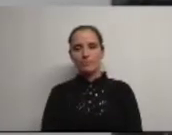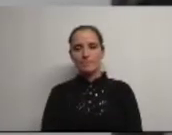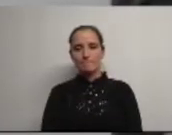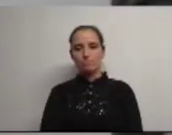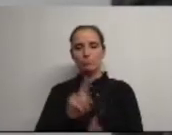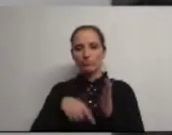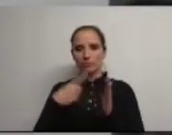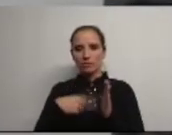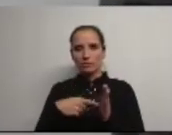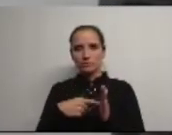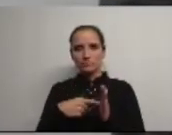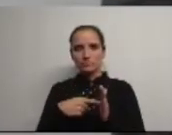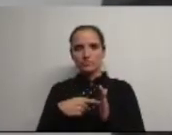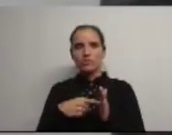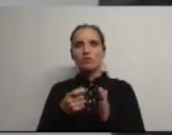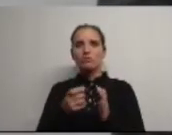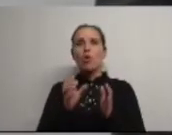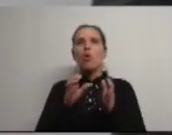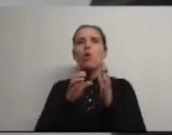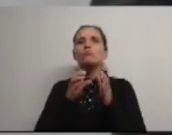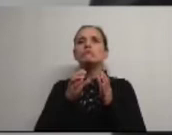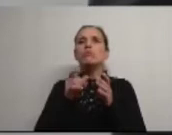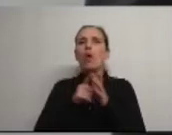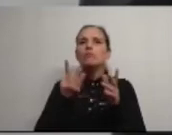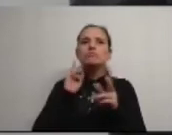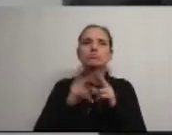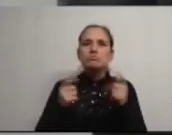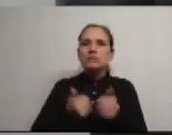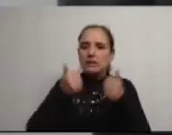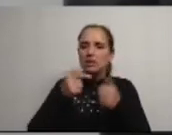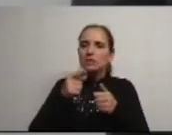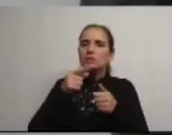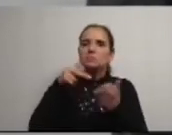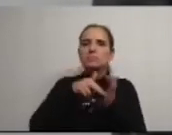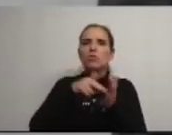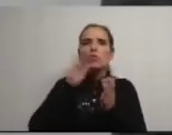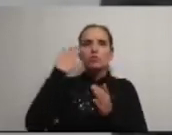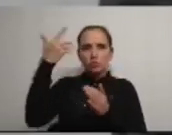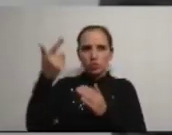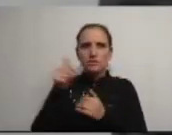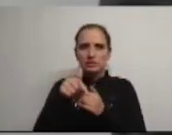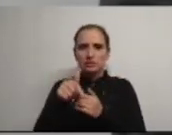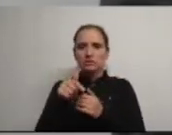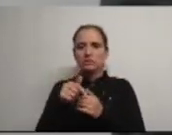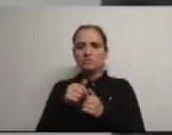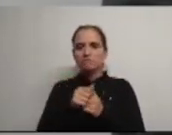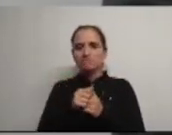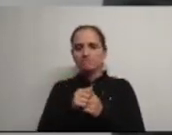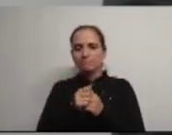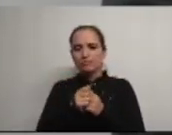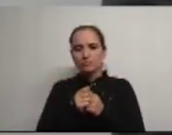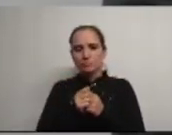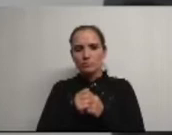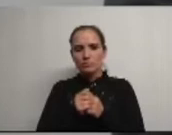Águeda, um Conselho presente no futuro. No último ano, o Executivo Municipal continuou a aplicar as medidas